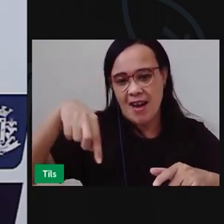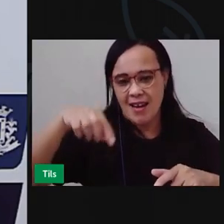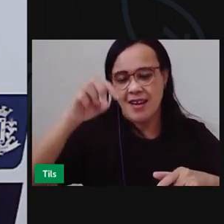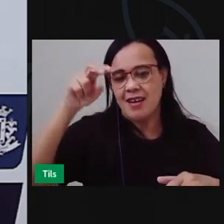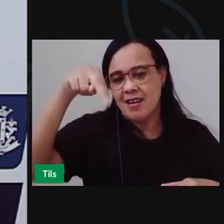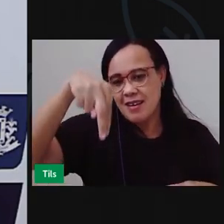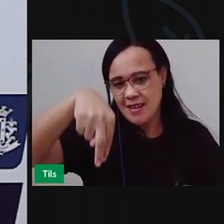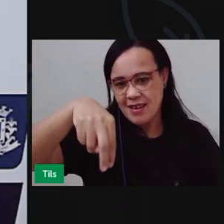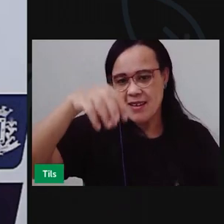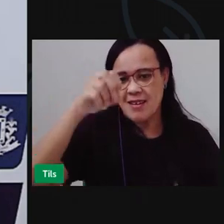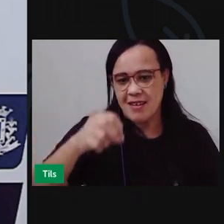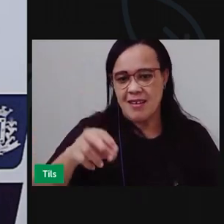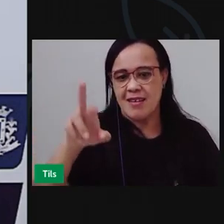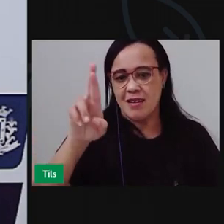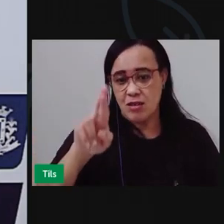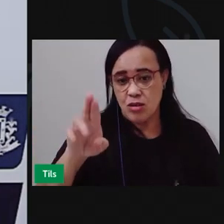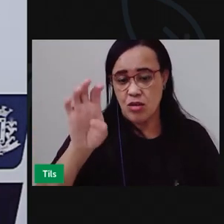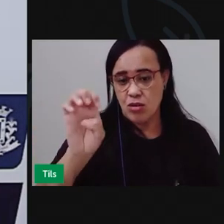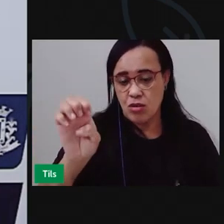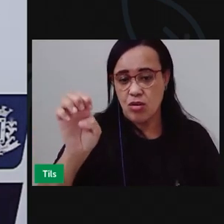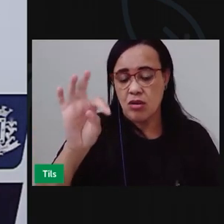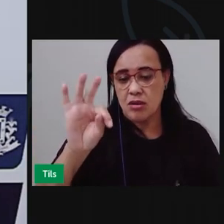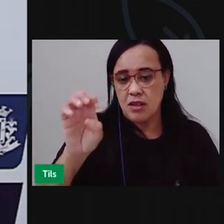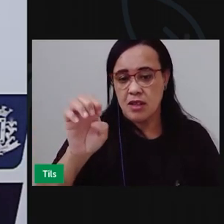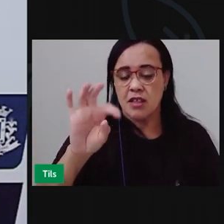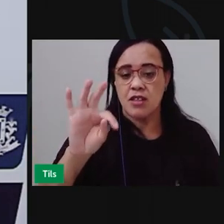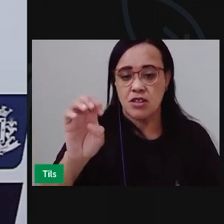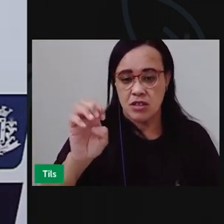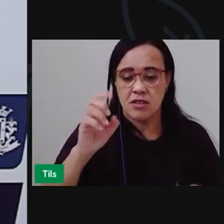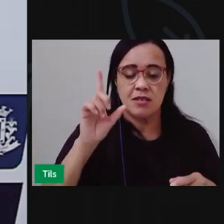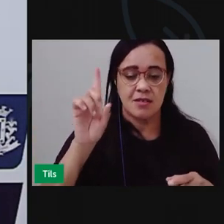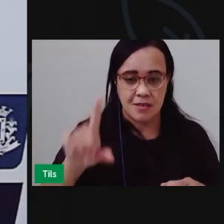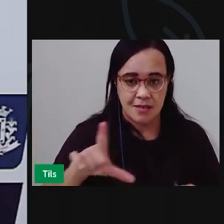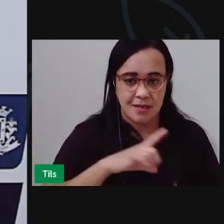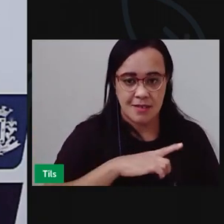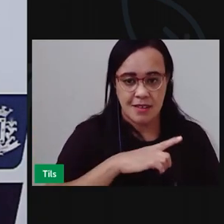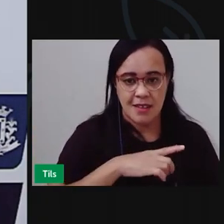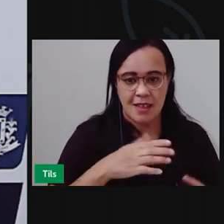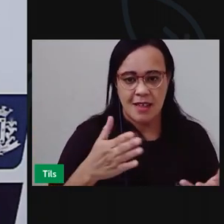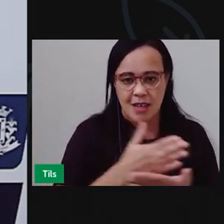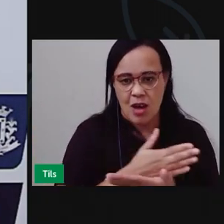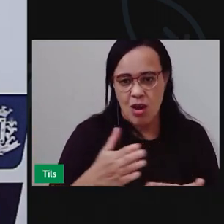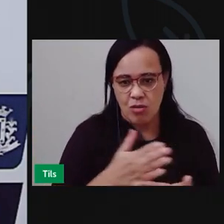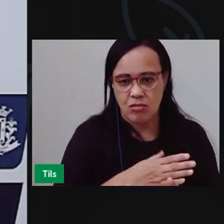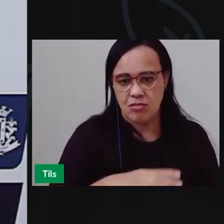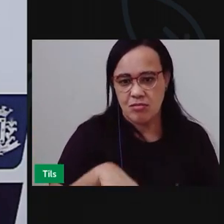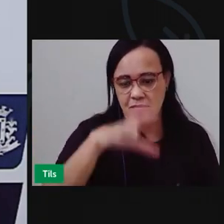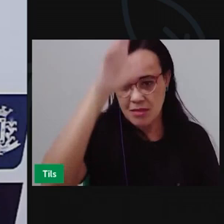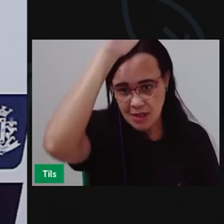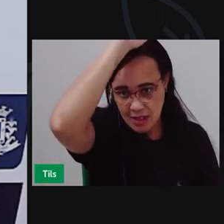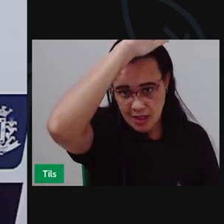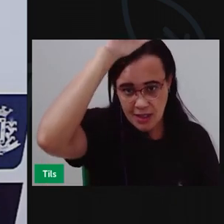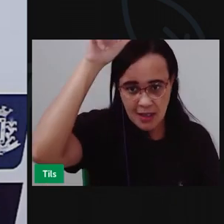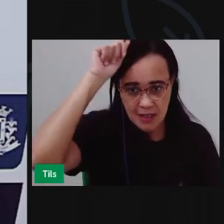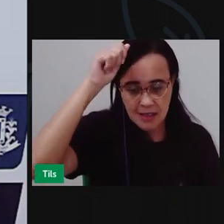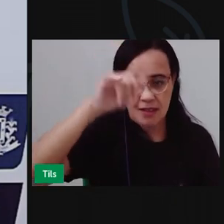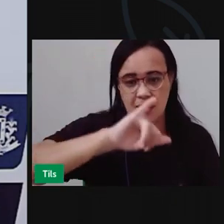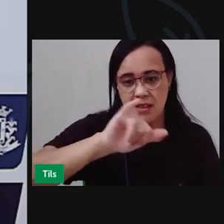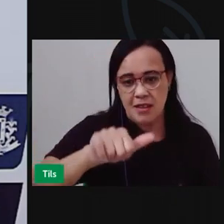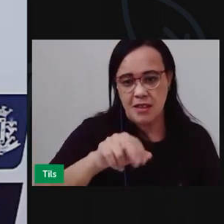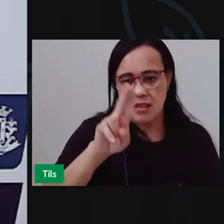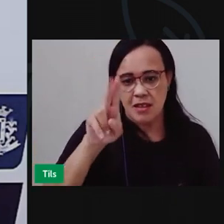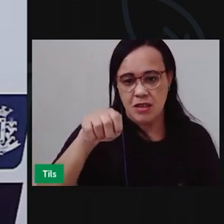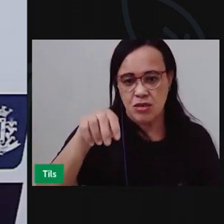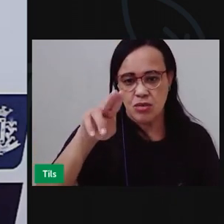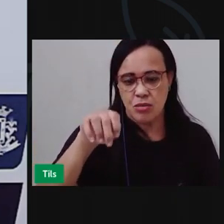Jumento Cactus Galinha Entre outros Espero que você Tenha gostado Bastante Da